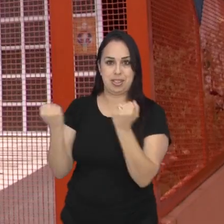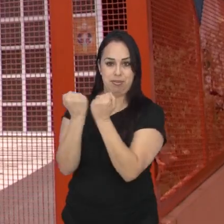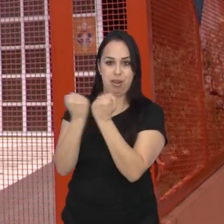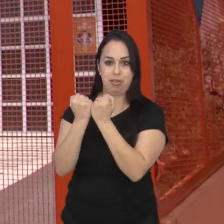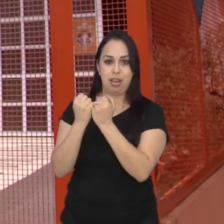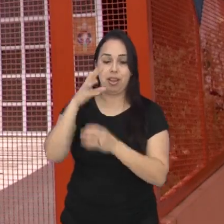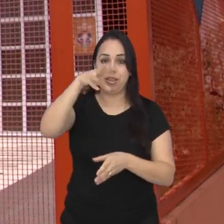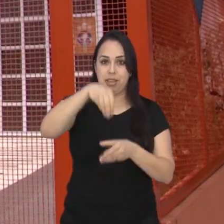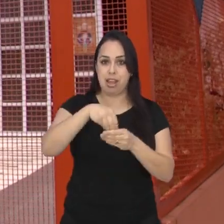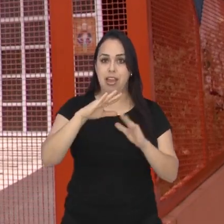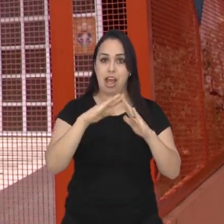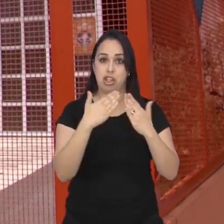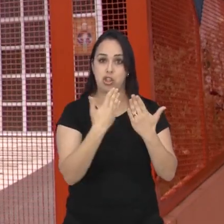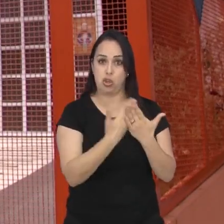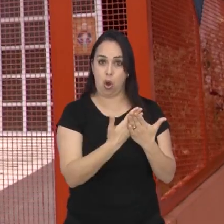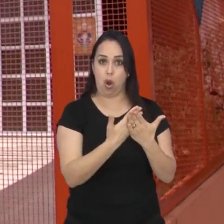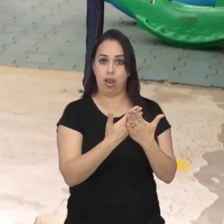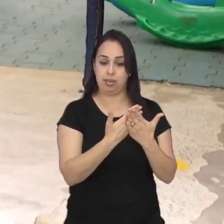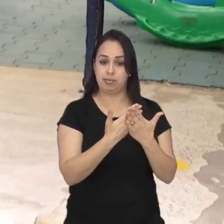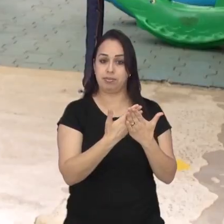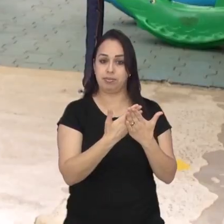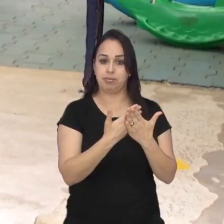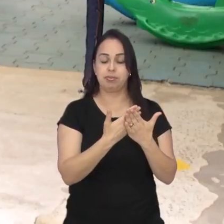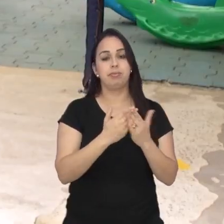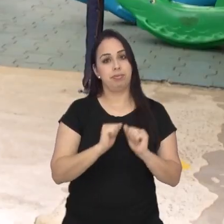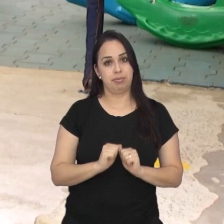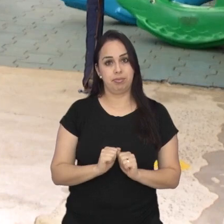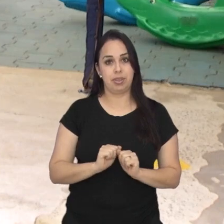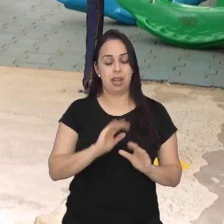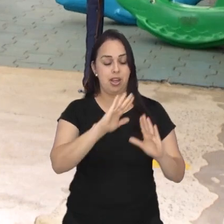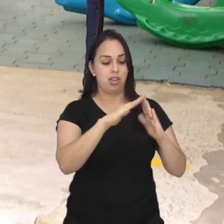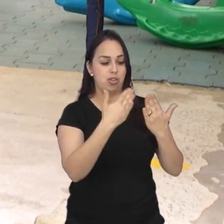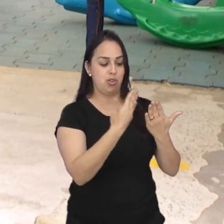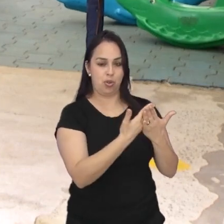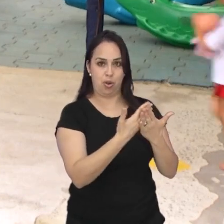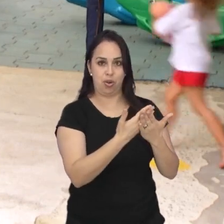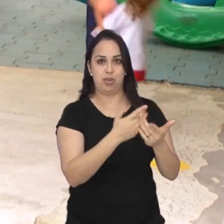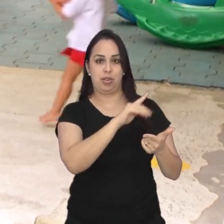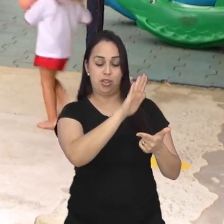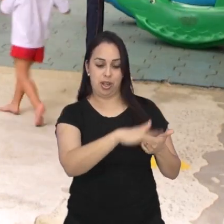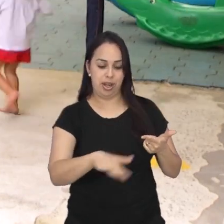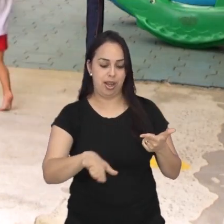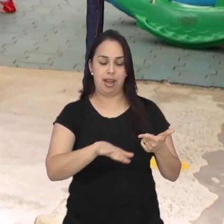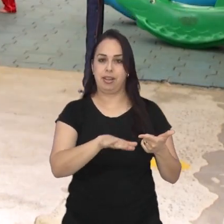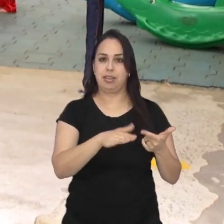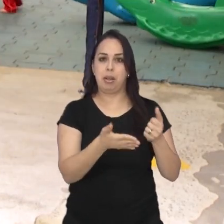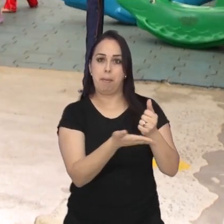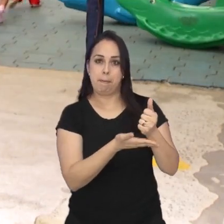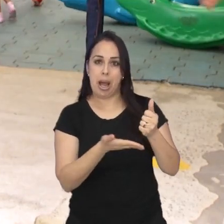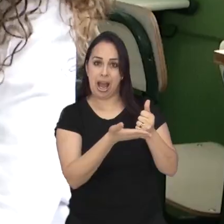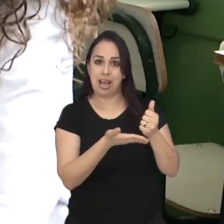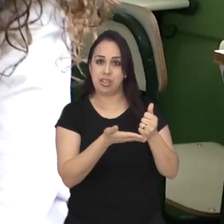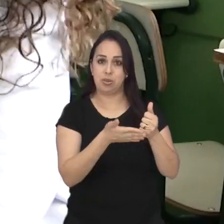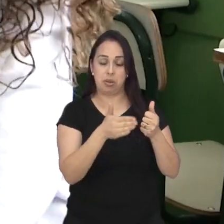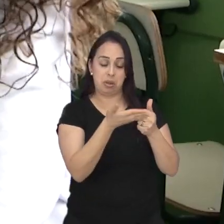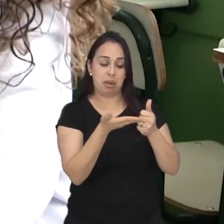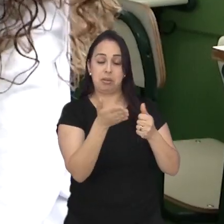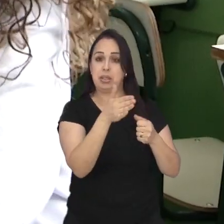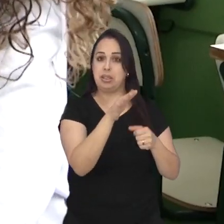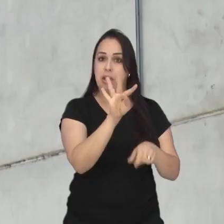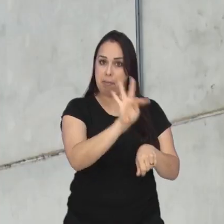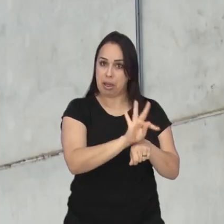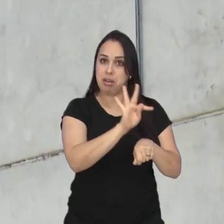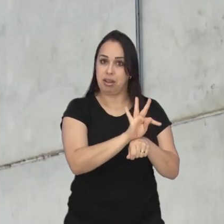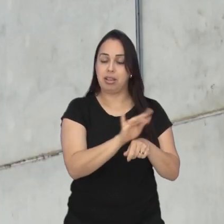toda a rede educacional de São José. Serão incluídas escolas de educação infantil de níveis fundamental, médio e